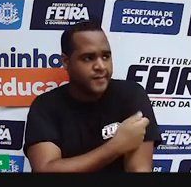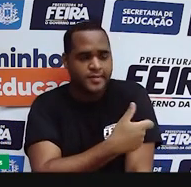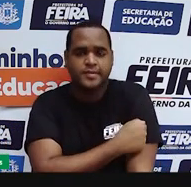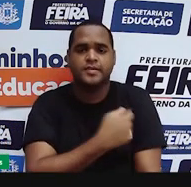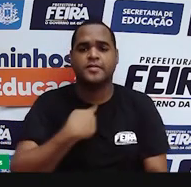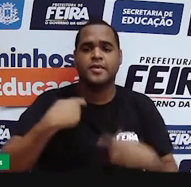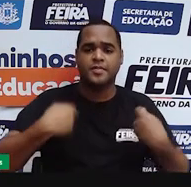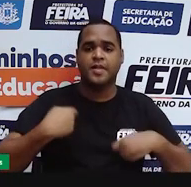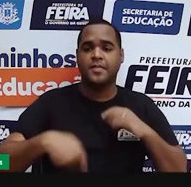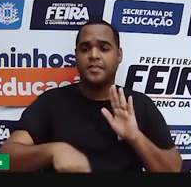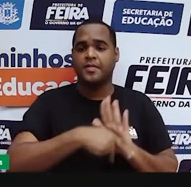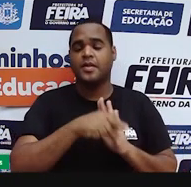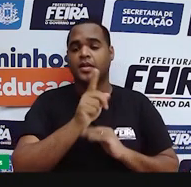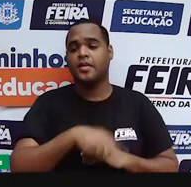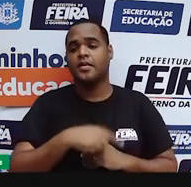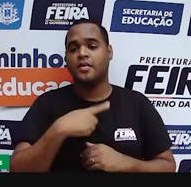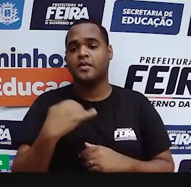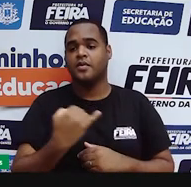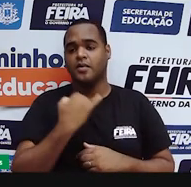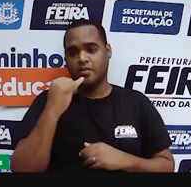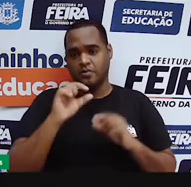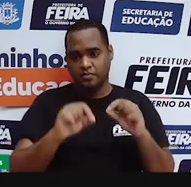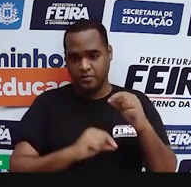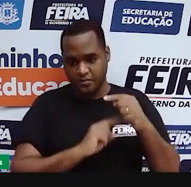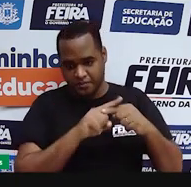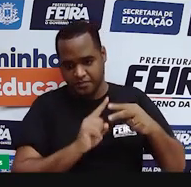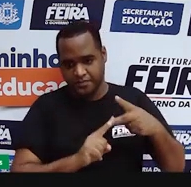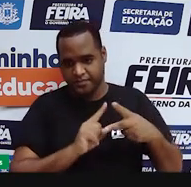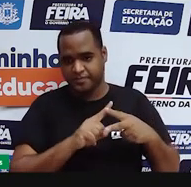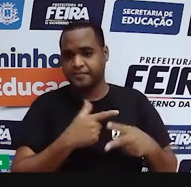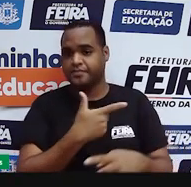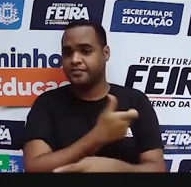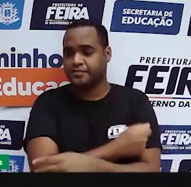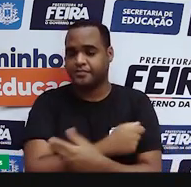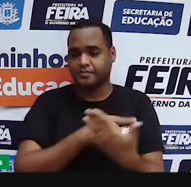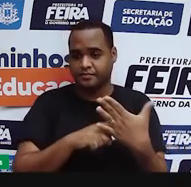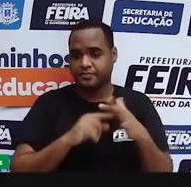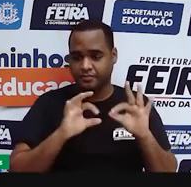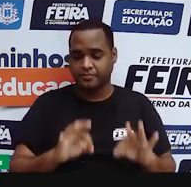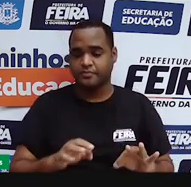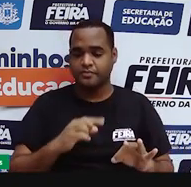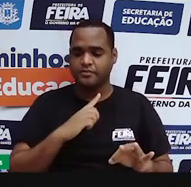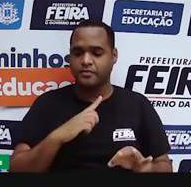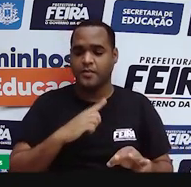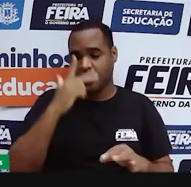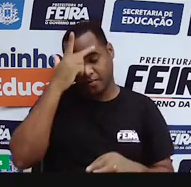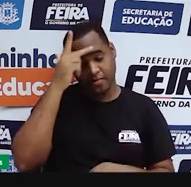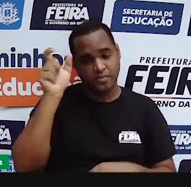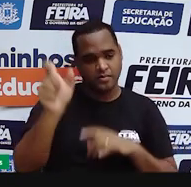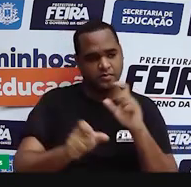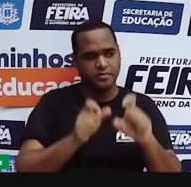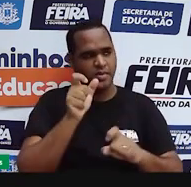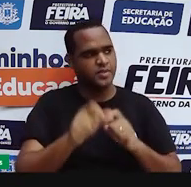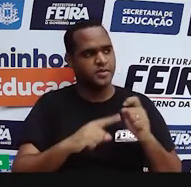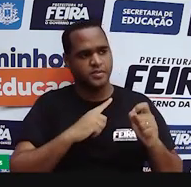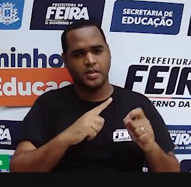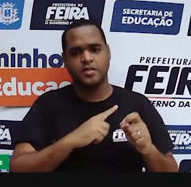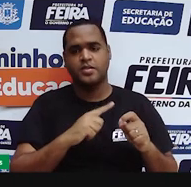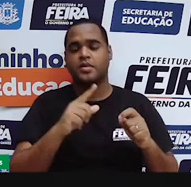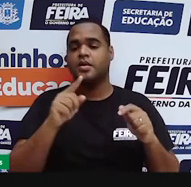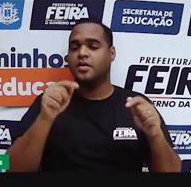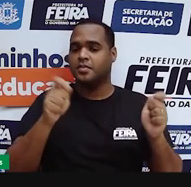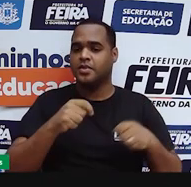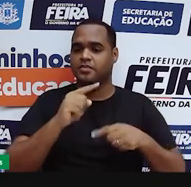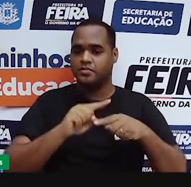da meta da vacinação. Ela não é um reforço. Para a pessoa ficar imunizada, ela tem que tomar as duas